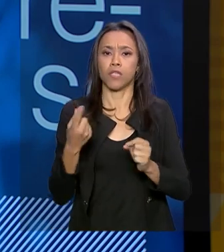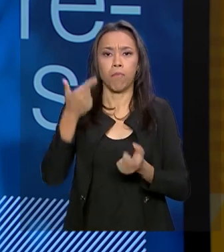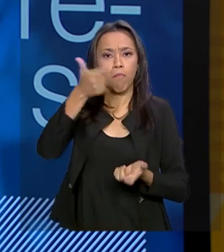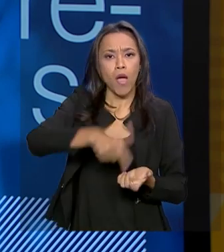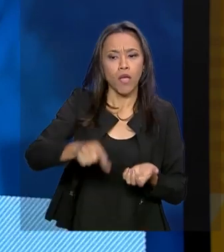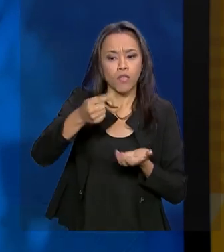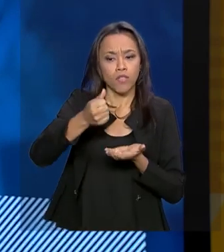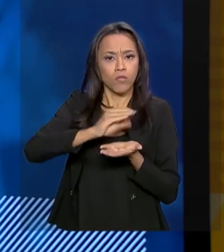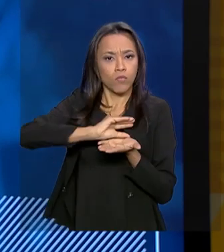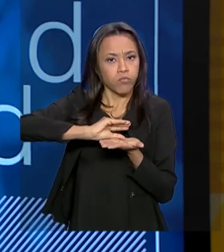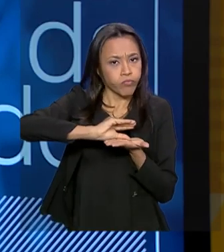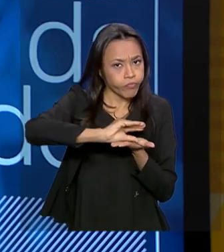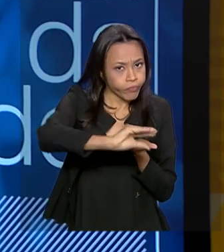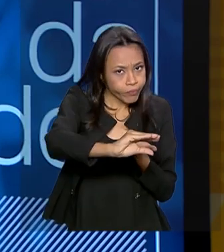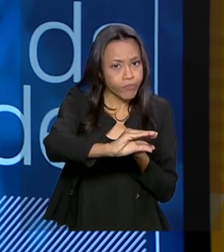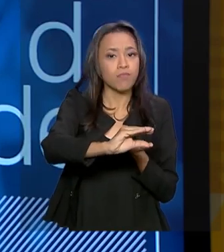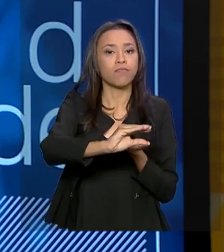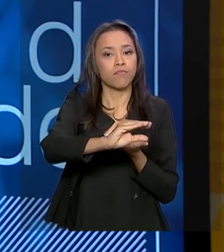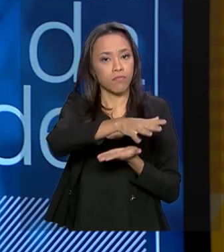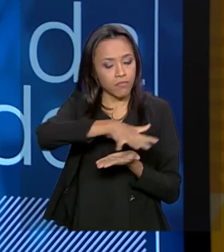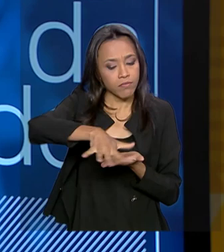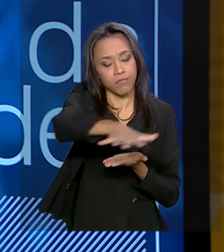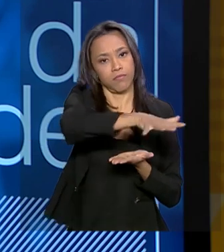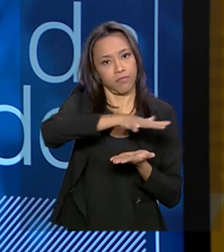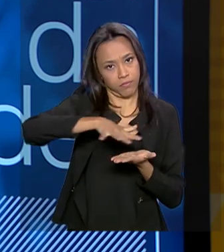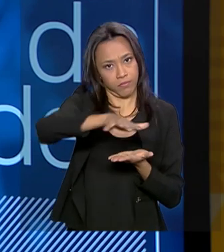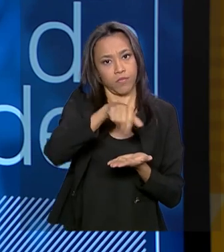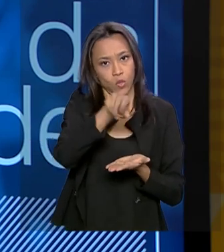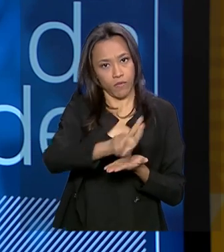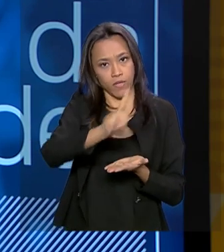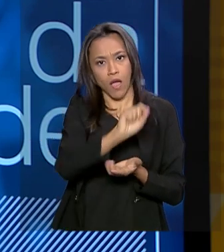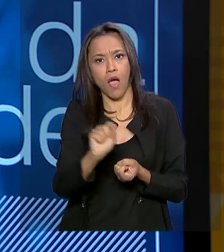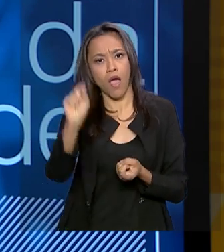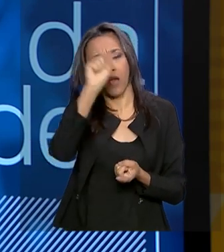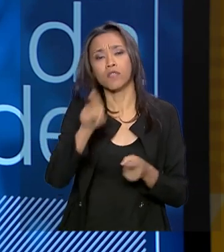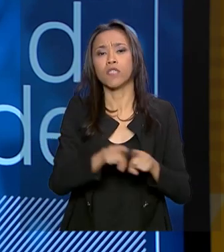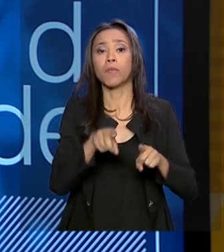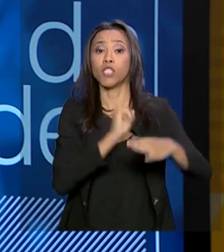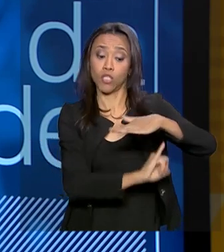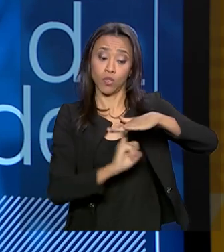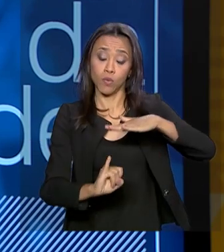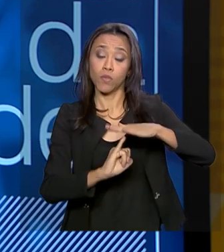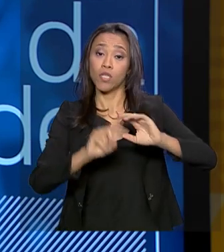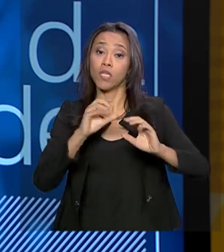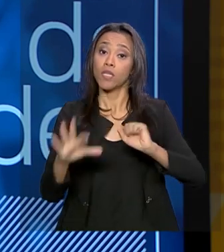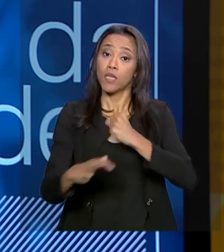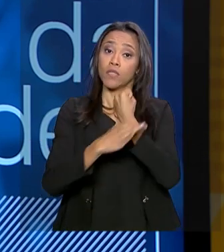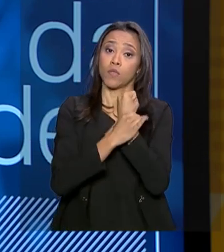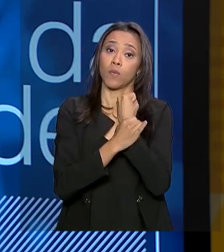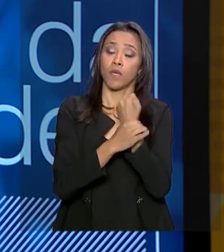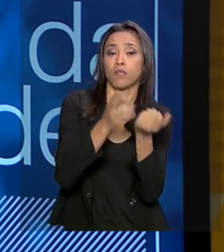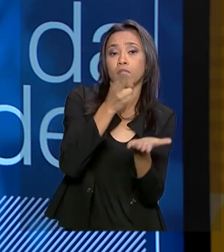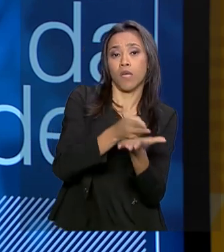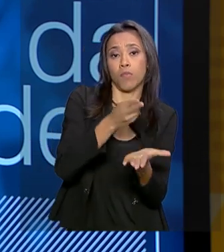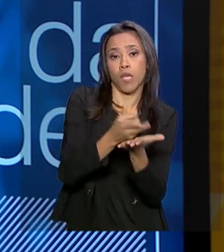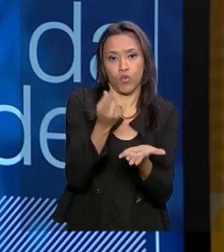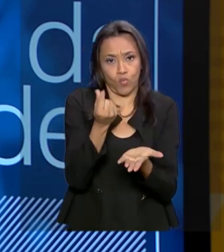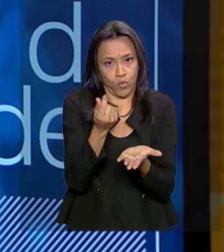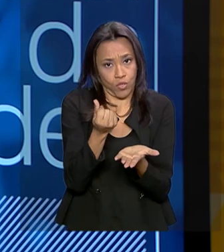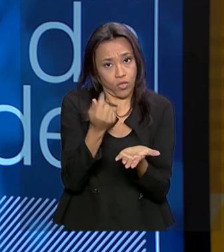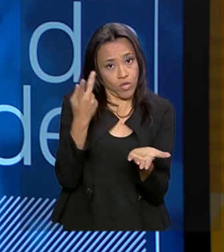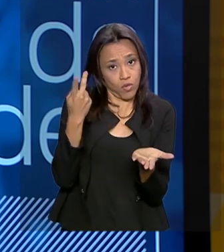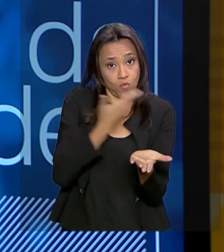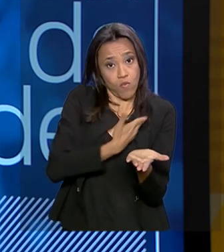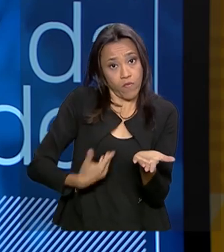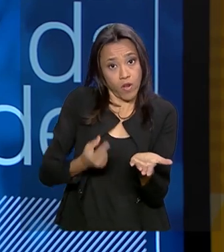mais receitas próprias para as universidades e institutos federais e garantindo ao mesmo tempo o orçamento público. Então,